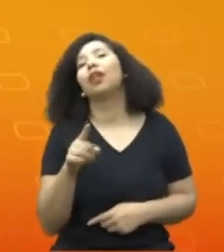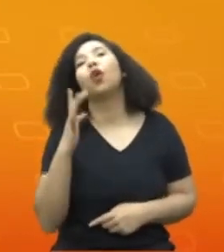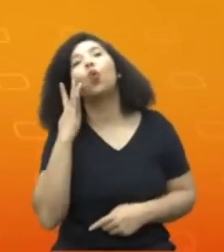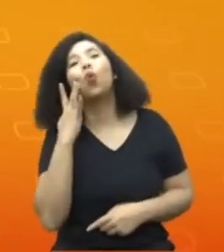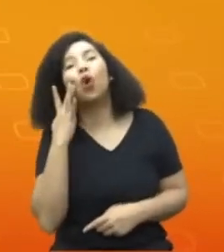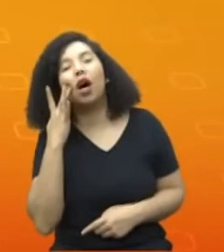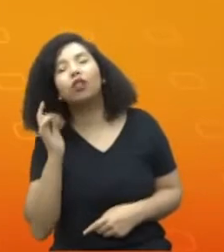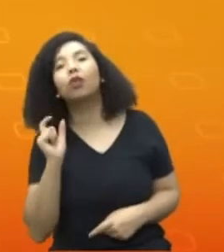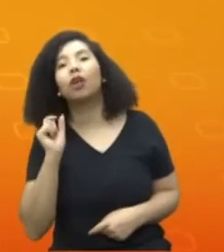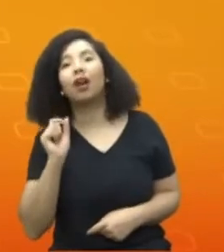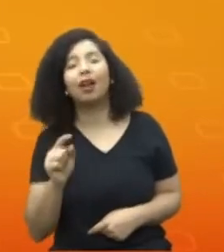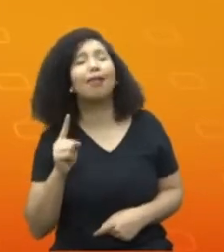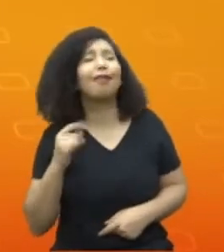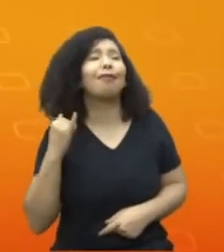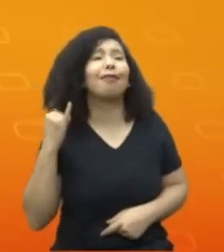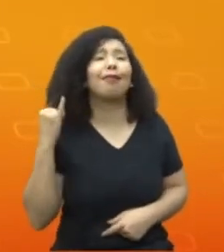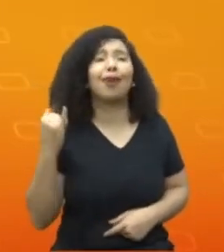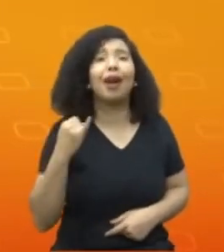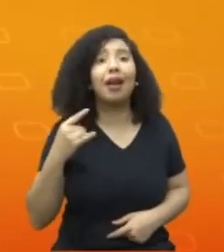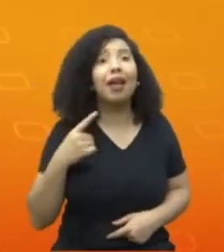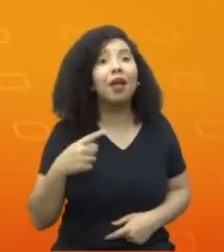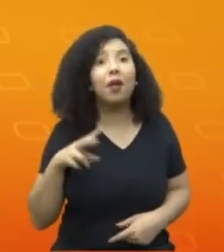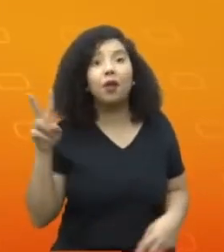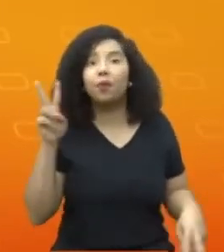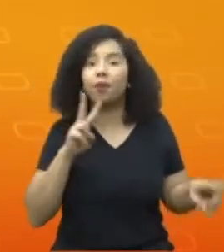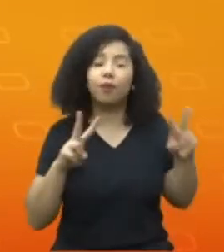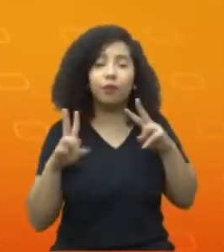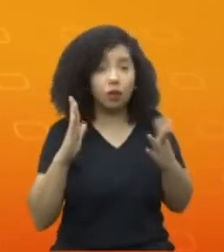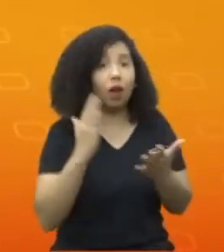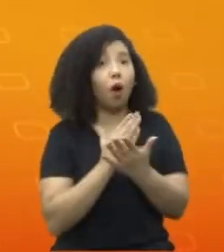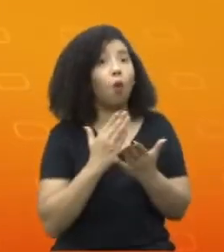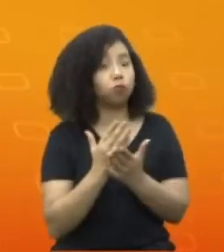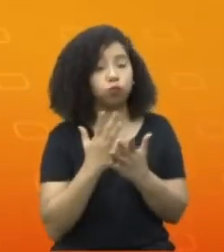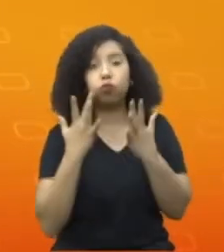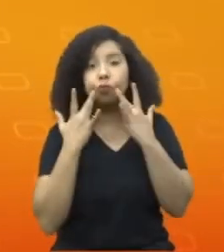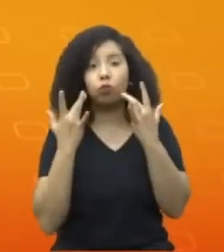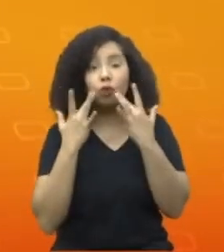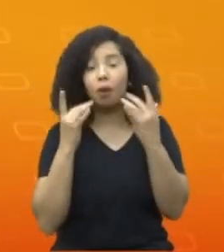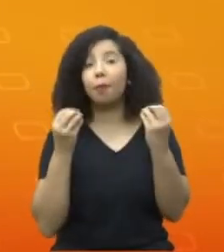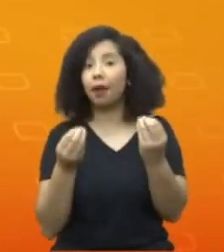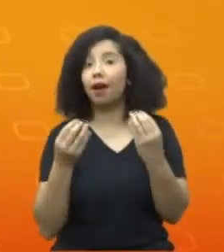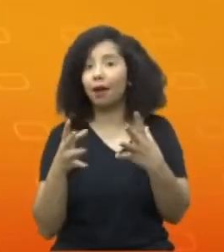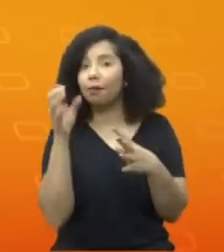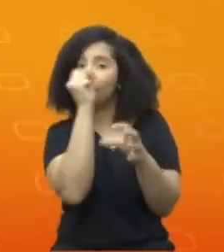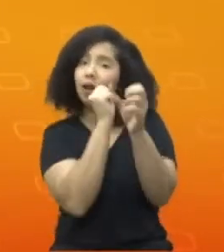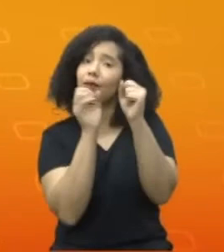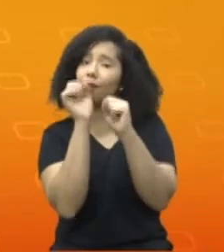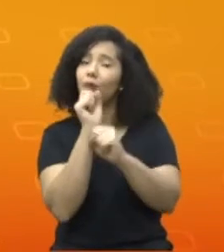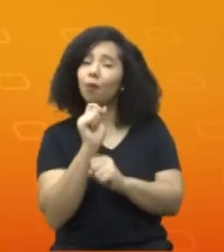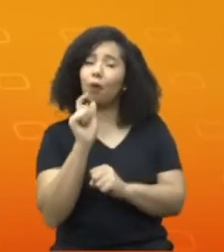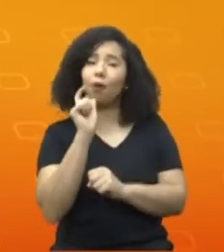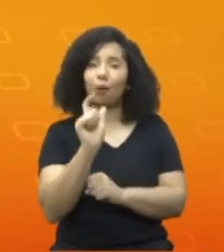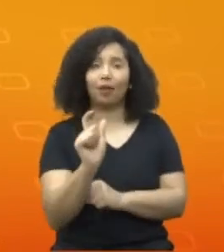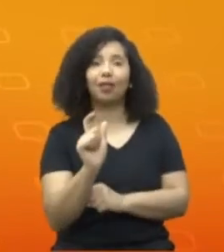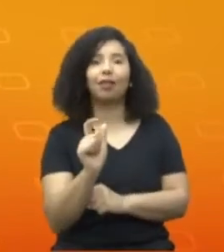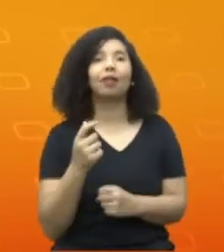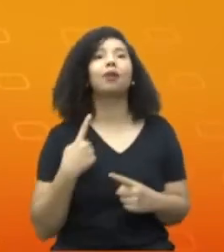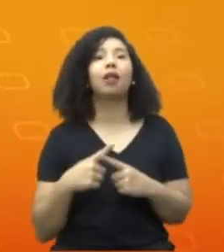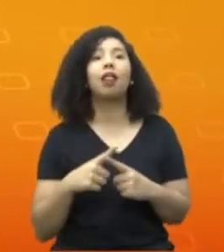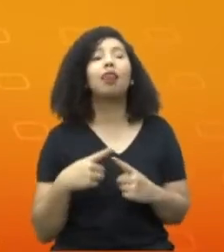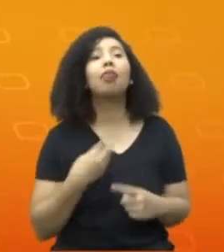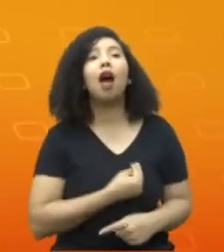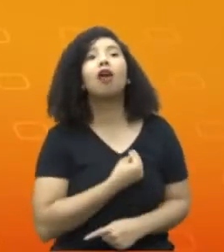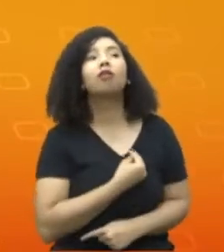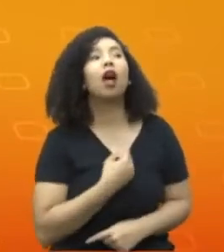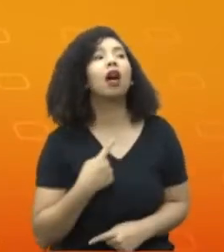fundamental eu assistir algumas das apresentações para poder aprender um pouco mais também, porque na vida acho que a gente